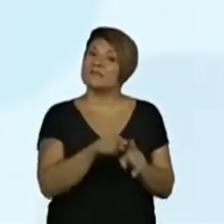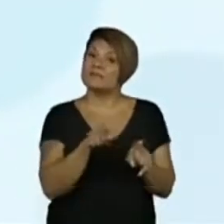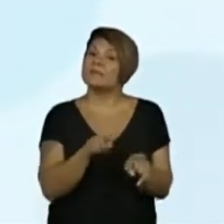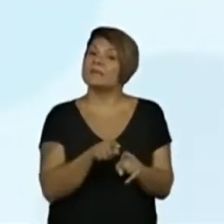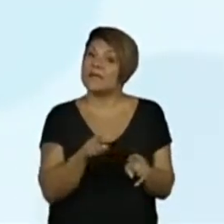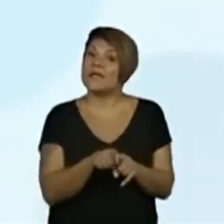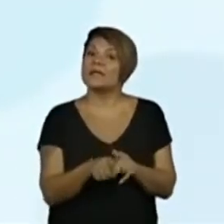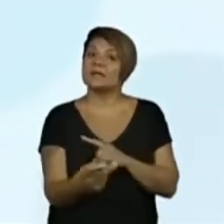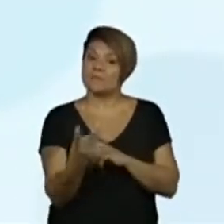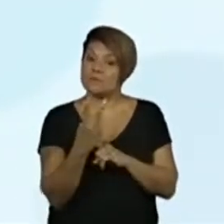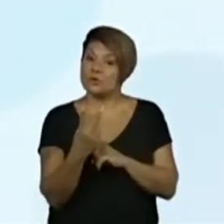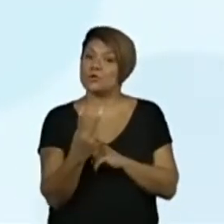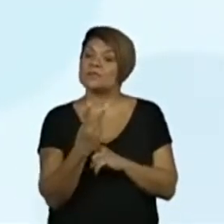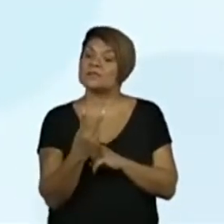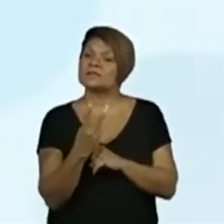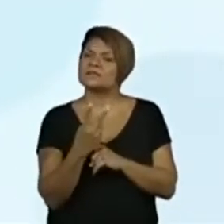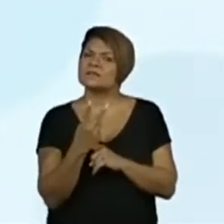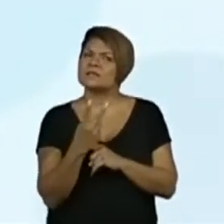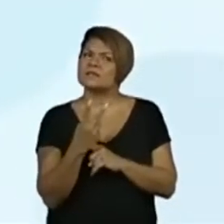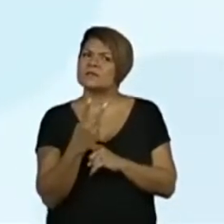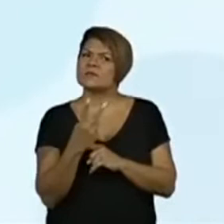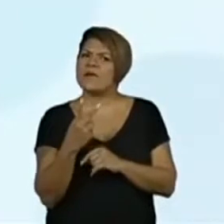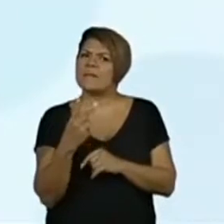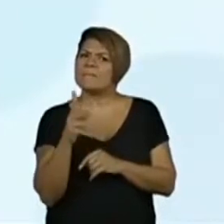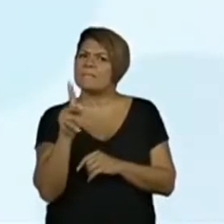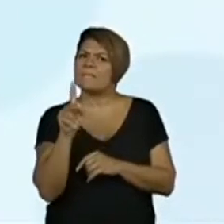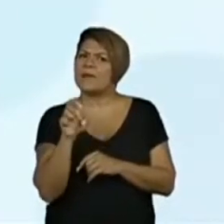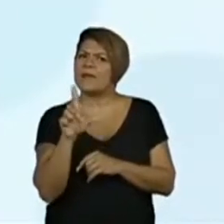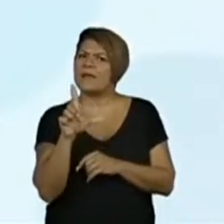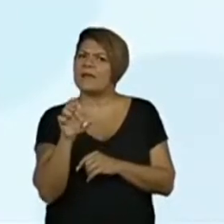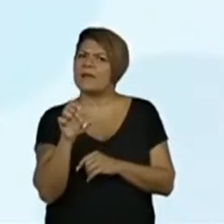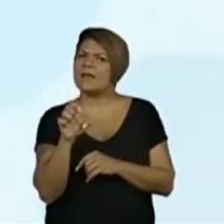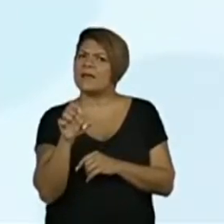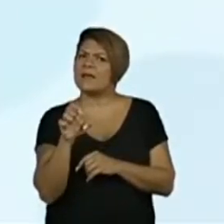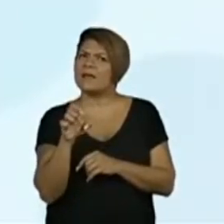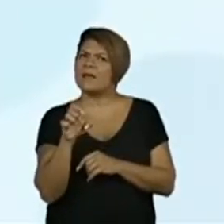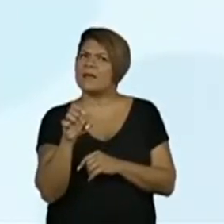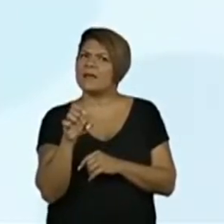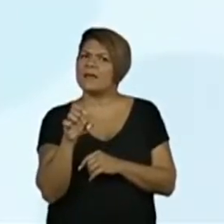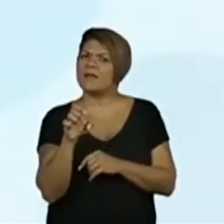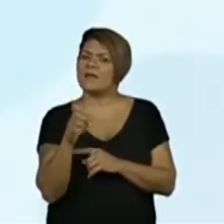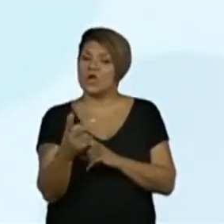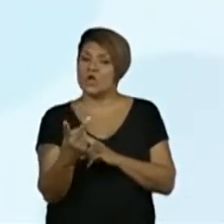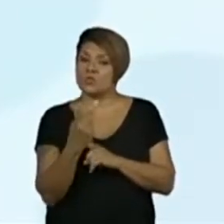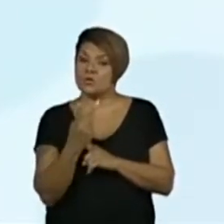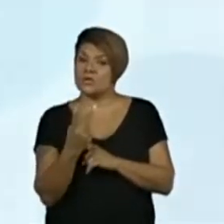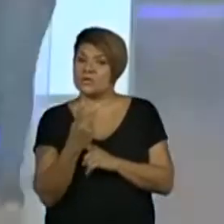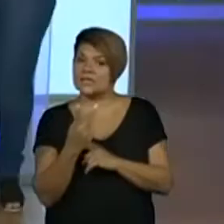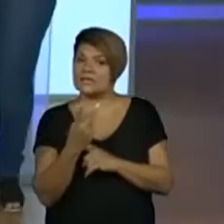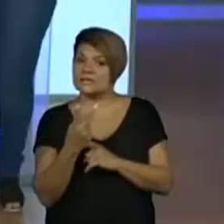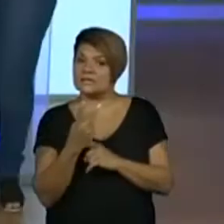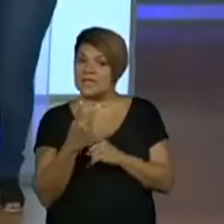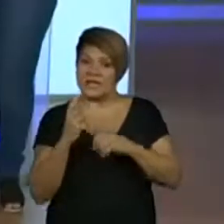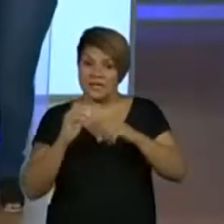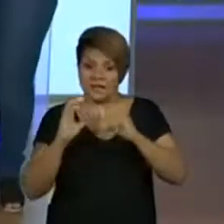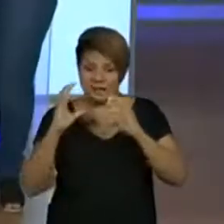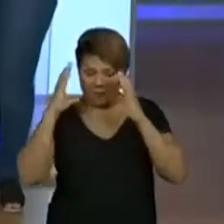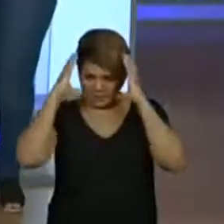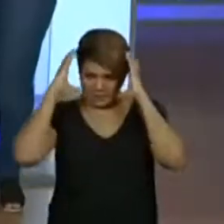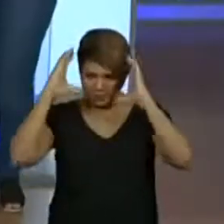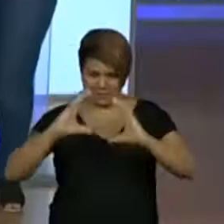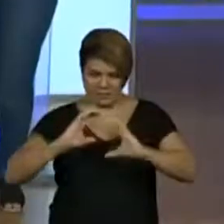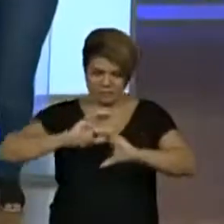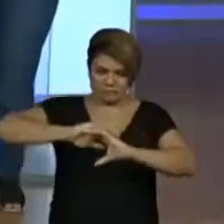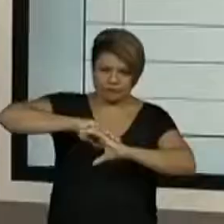proteção da pele, professora Kelly. Proteger o couro cabeludo, proteger a pele.